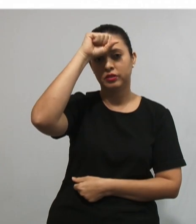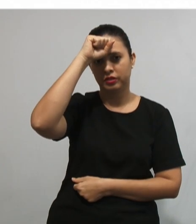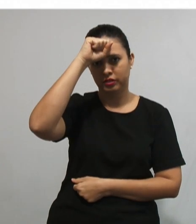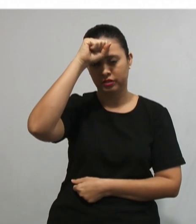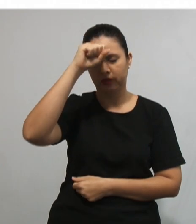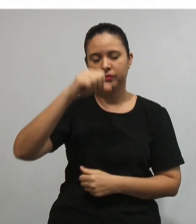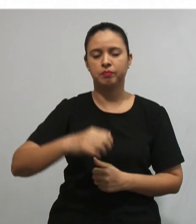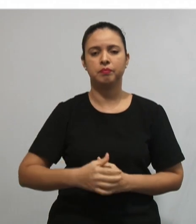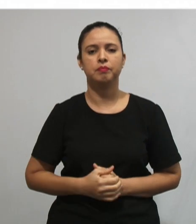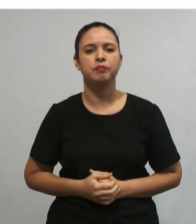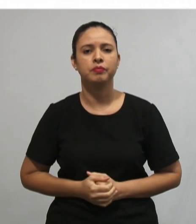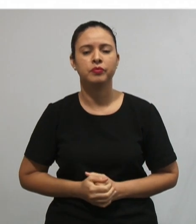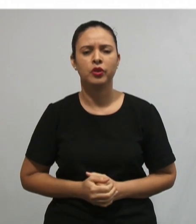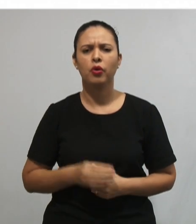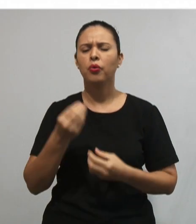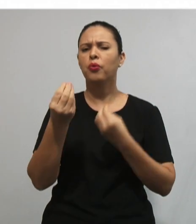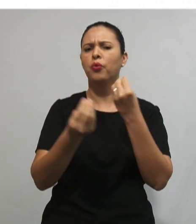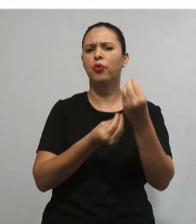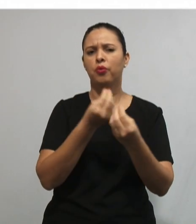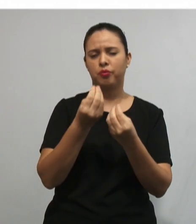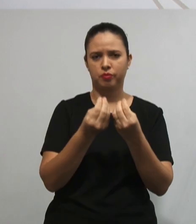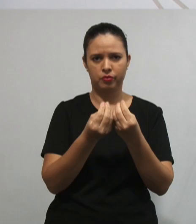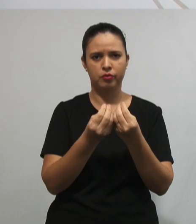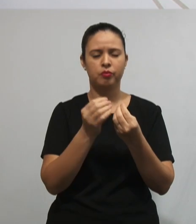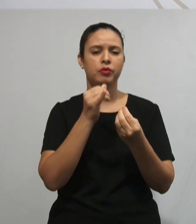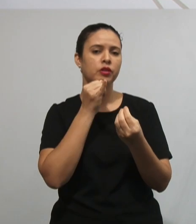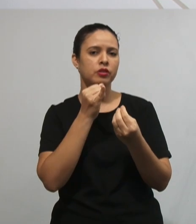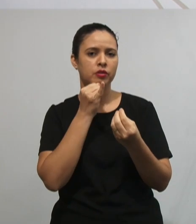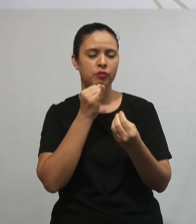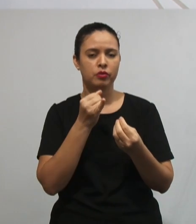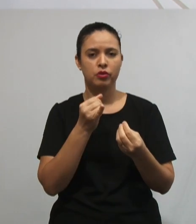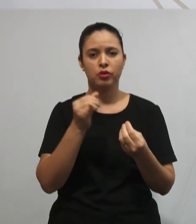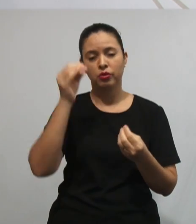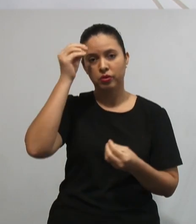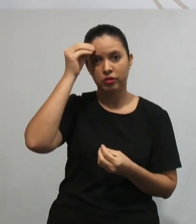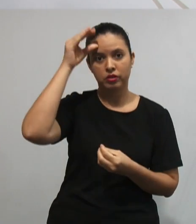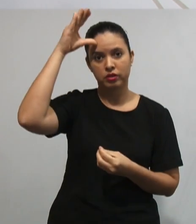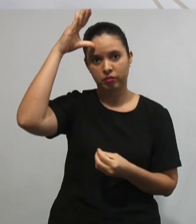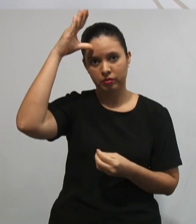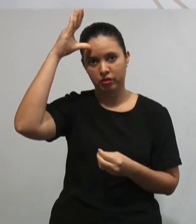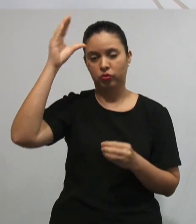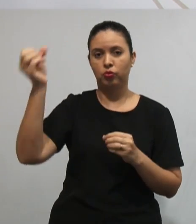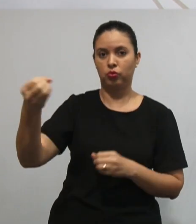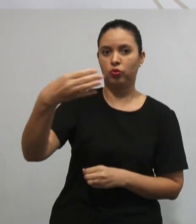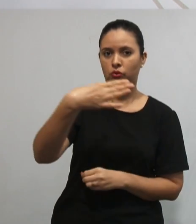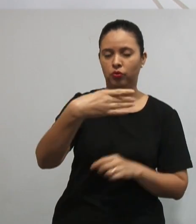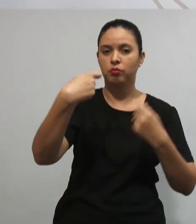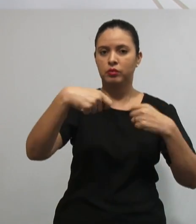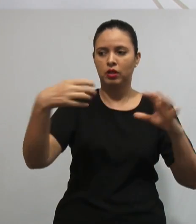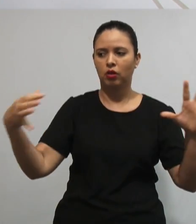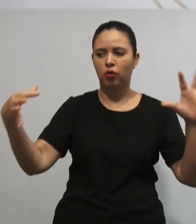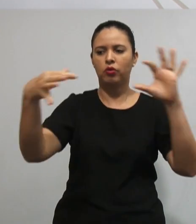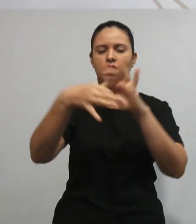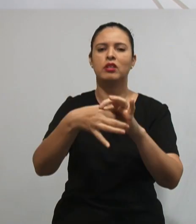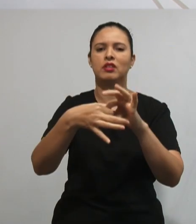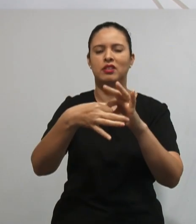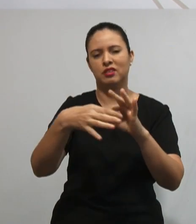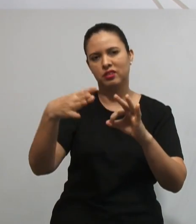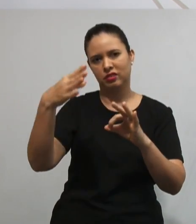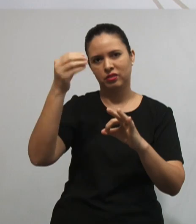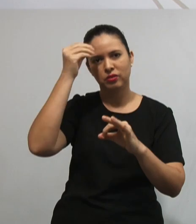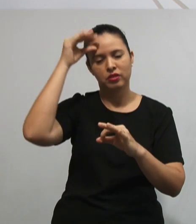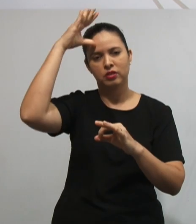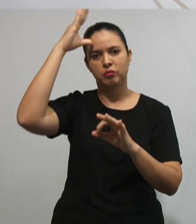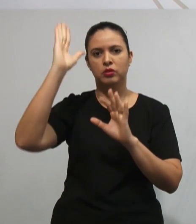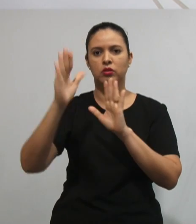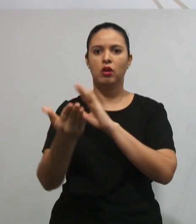arbitrária e não literal. Então, aquele conhecimento tem que ter relação com o conhecimento anterior, com o conhecimento